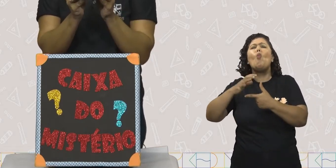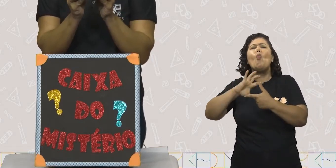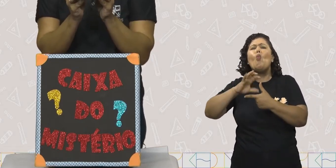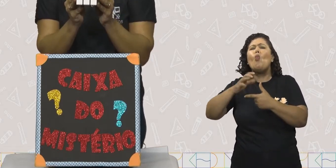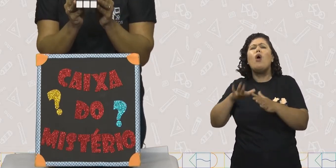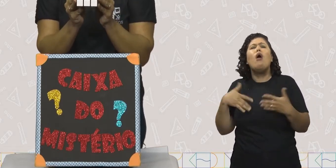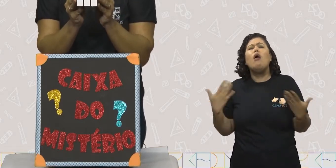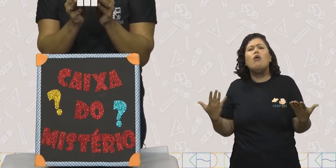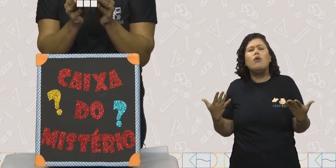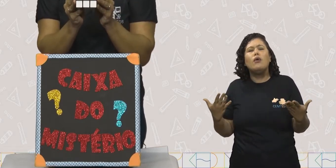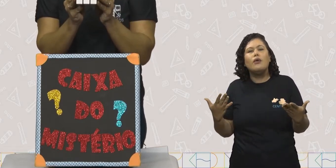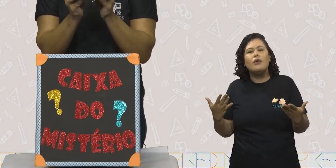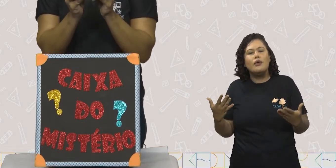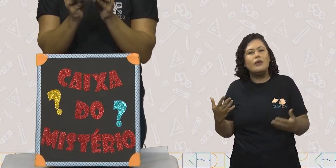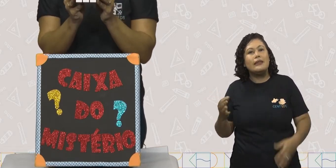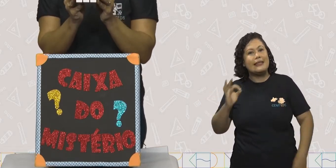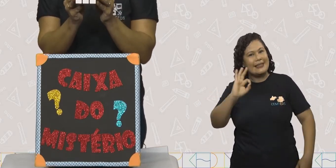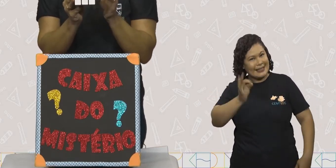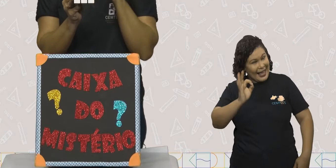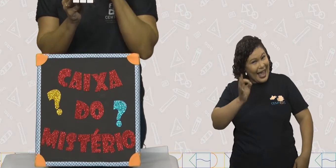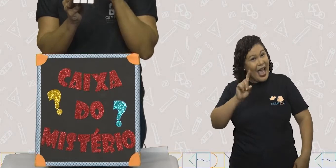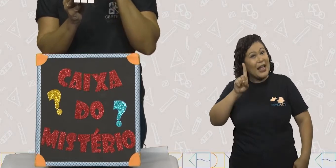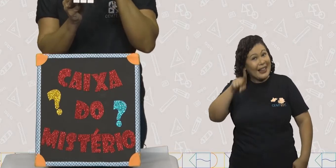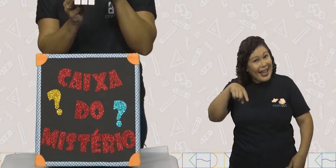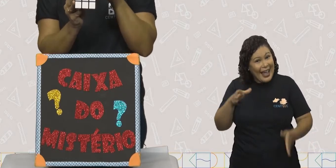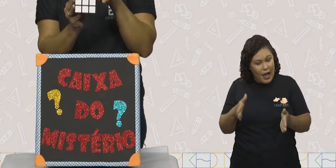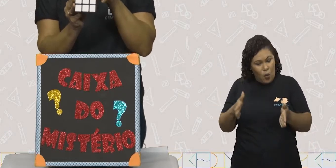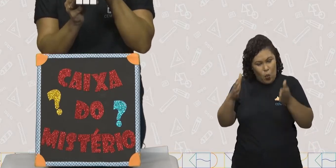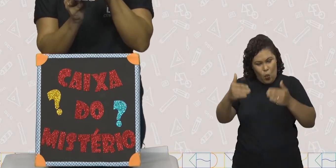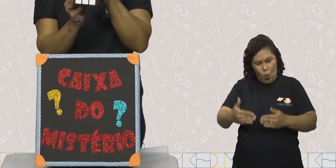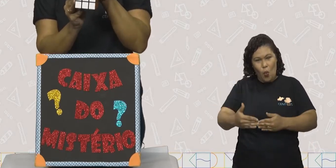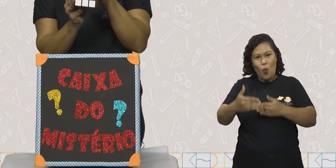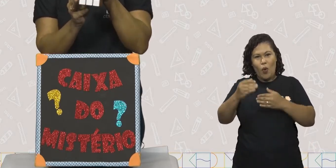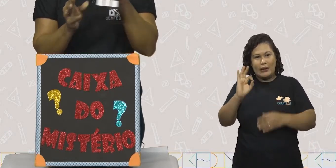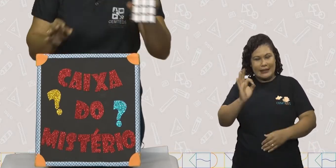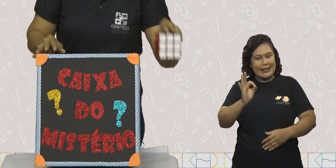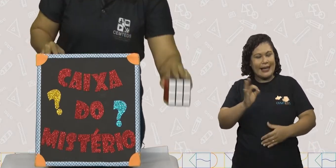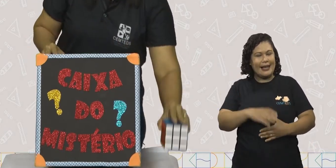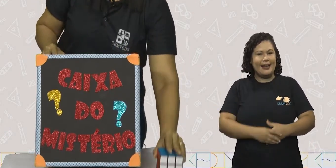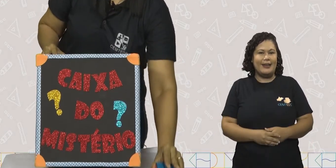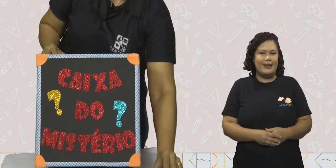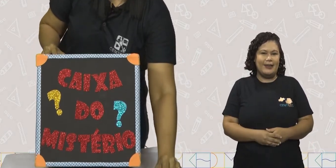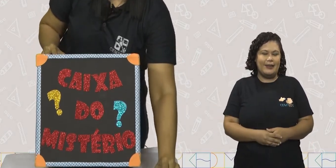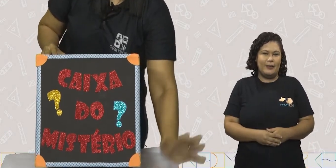geométrica espacial? Isso mesmo, ele se parece com um cubo.